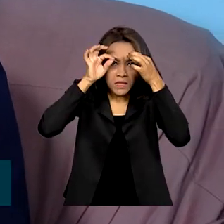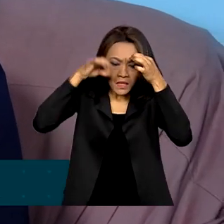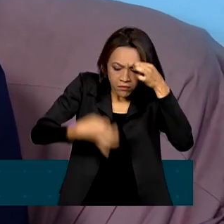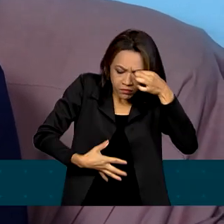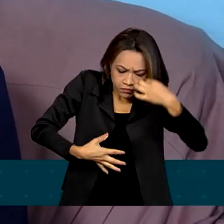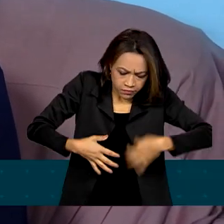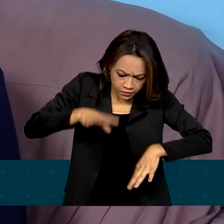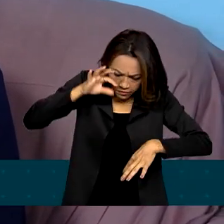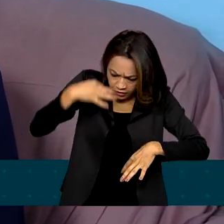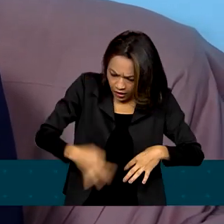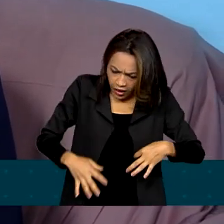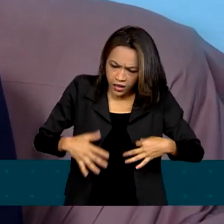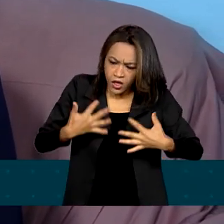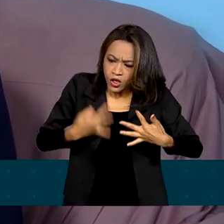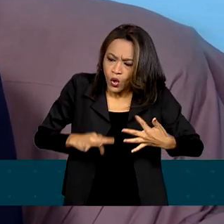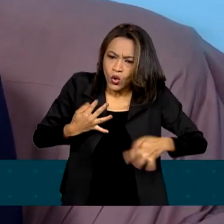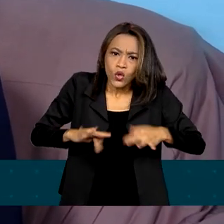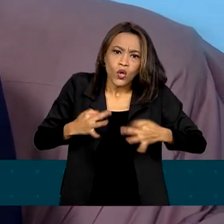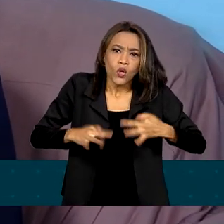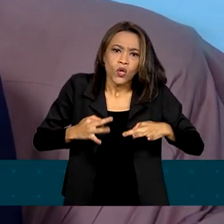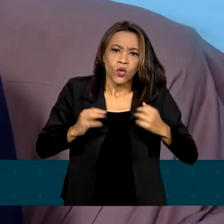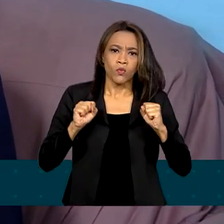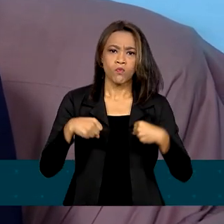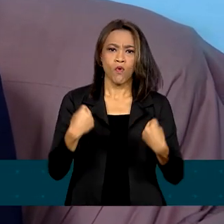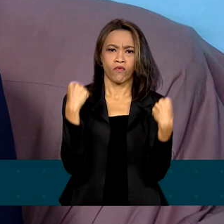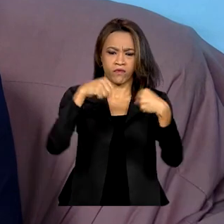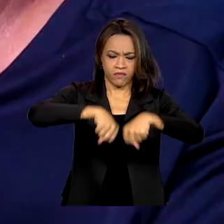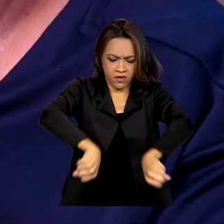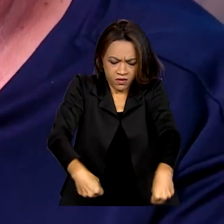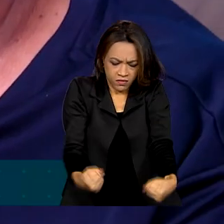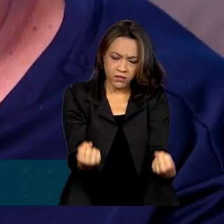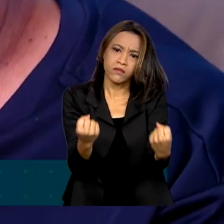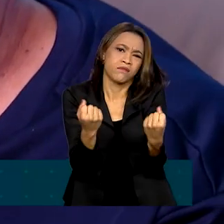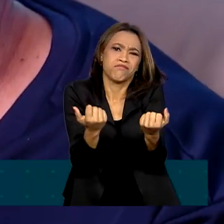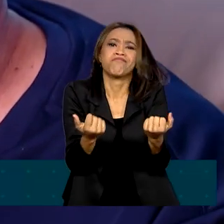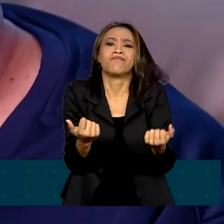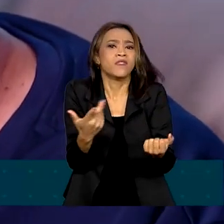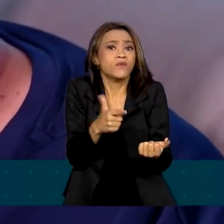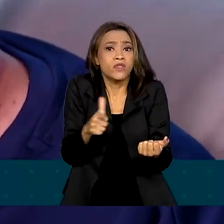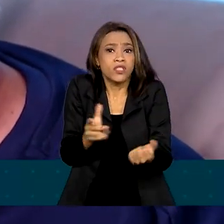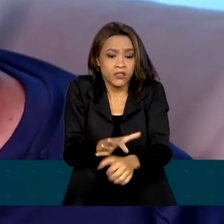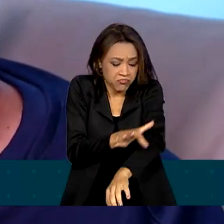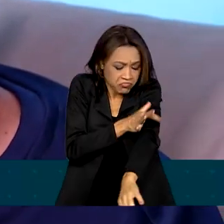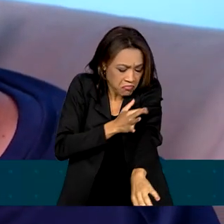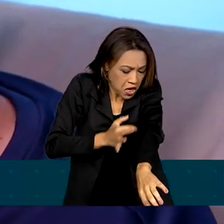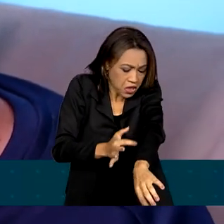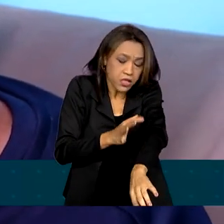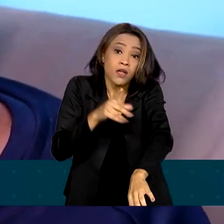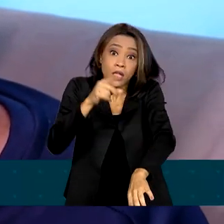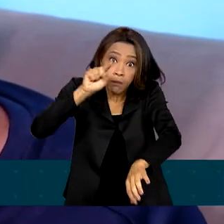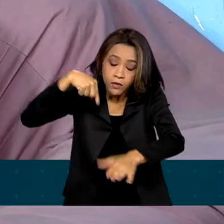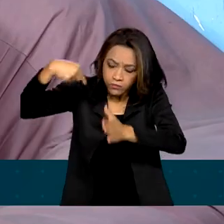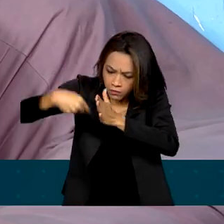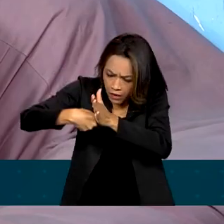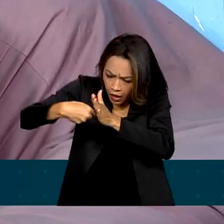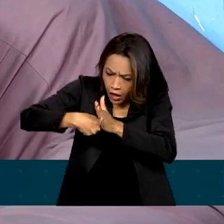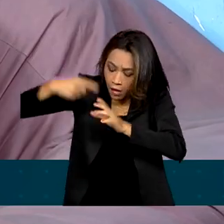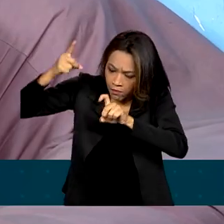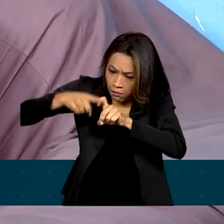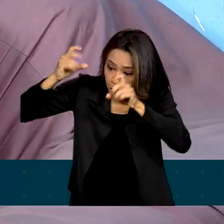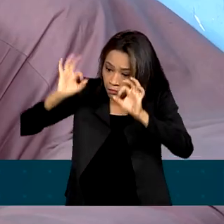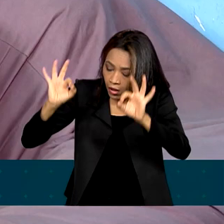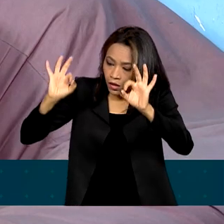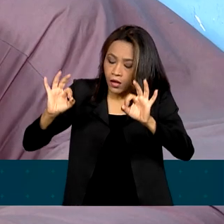e dores muito fortes nas articulações. Não tinha nenhuma mancha. Quando finalmente teve um diagnóstico correto, virou